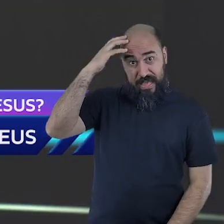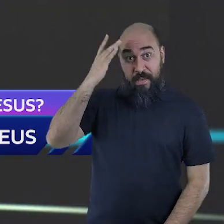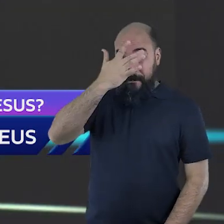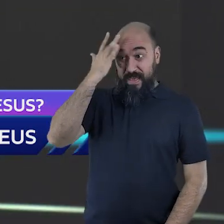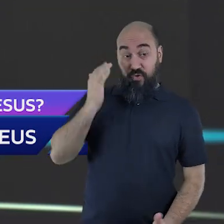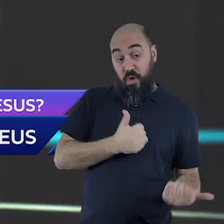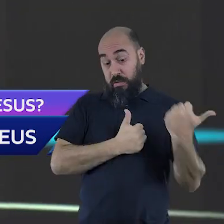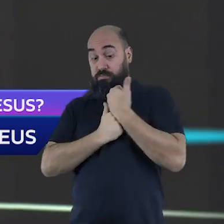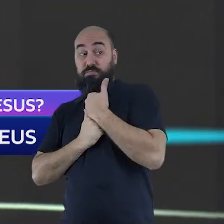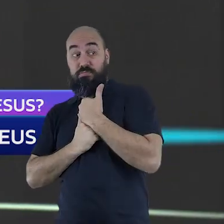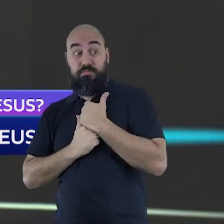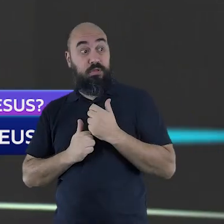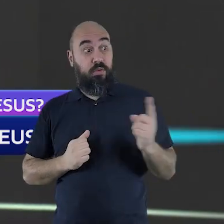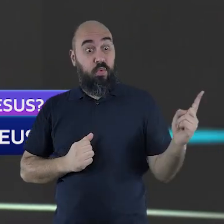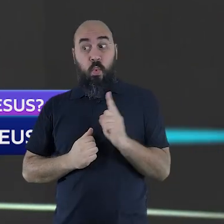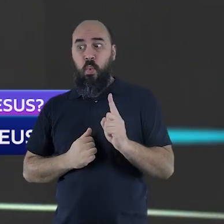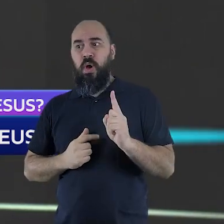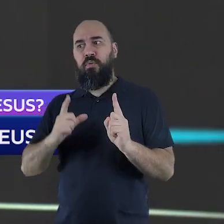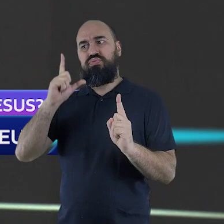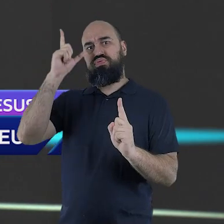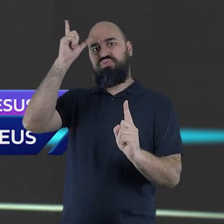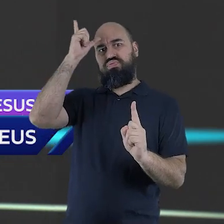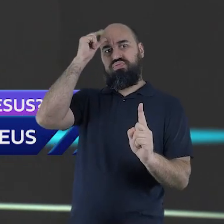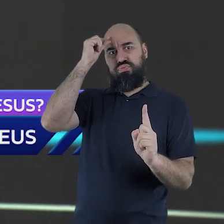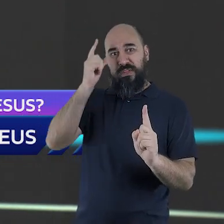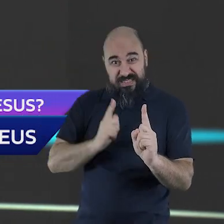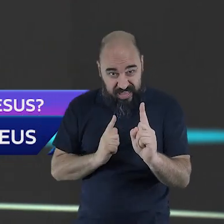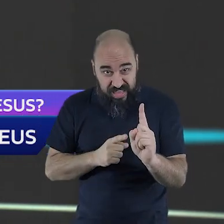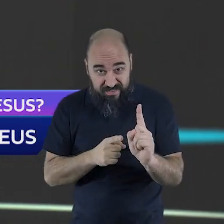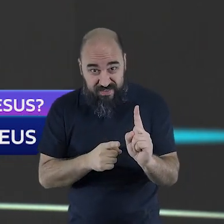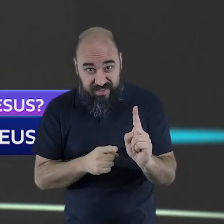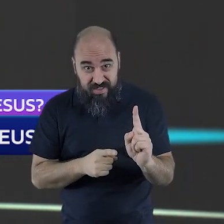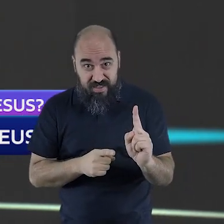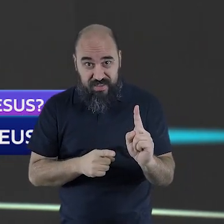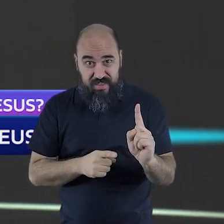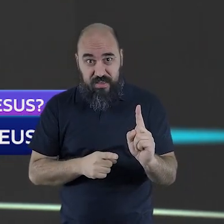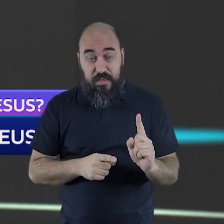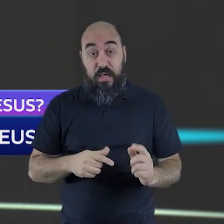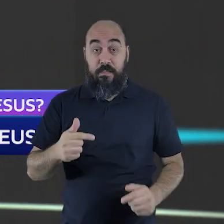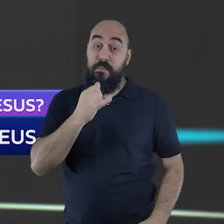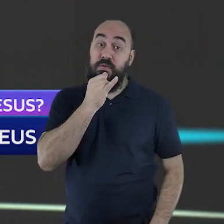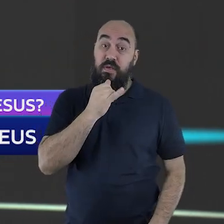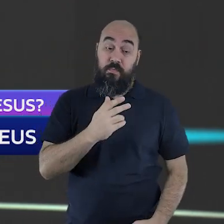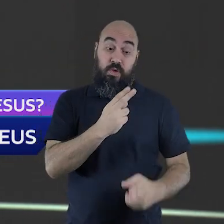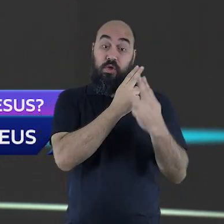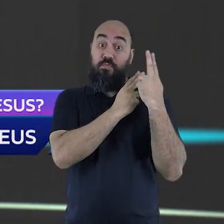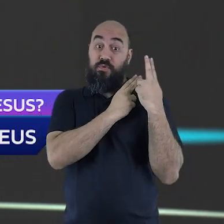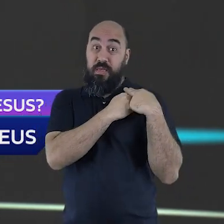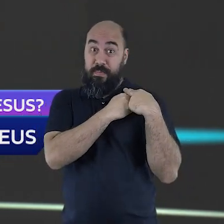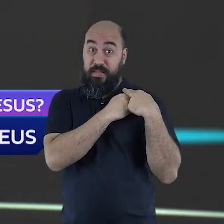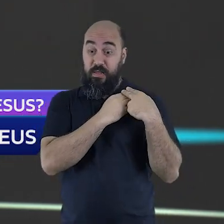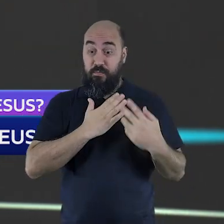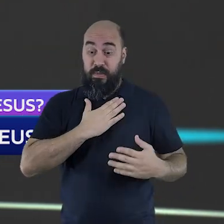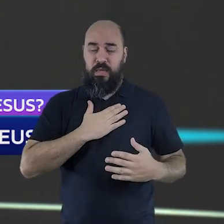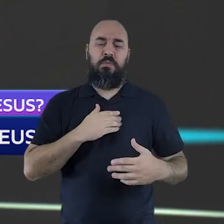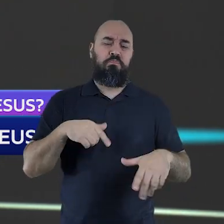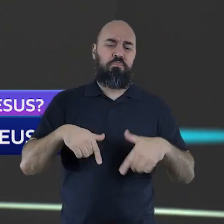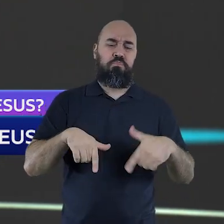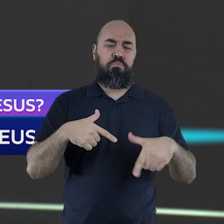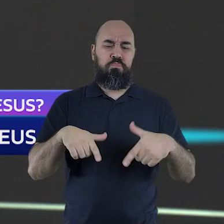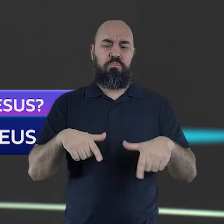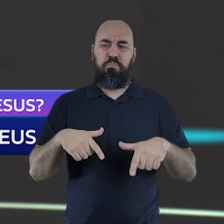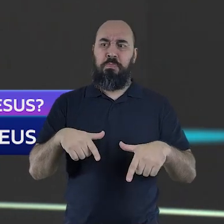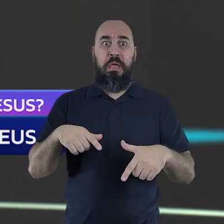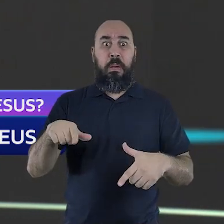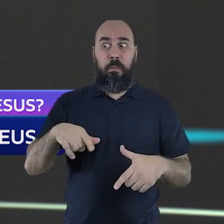Alguém já te perdoou de algo que era sua responsabilidade? Eu tenho uma história, sim.